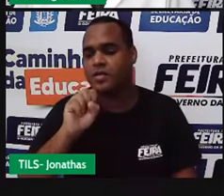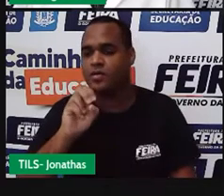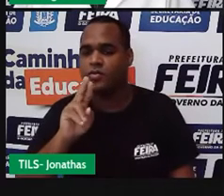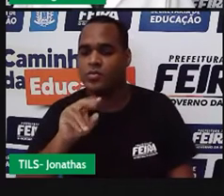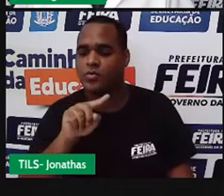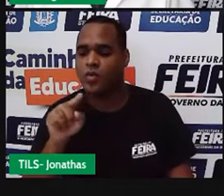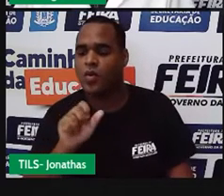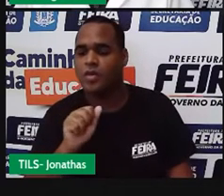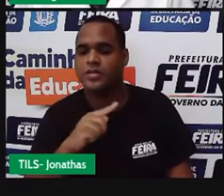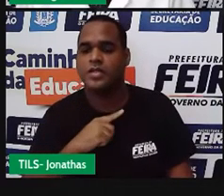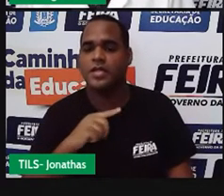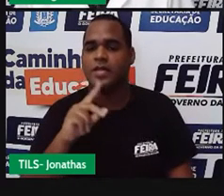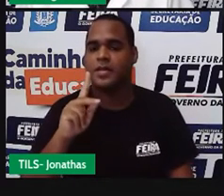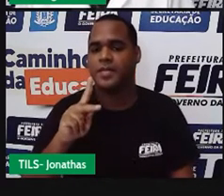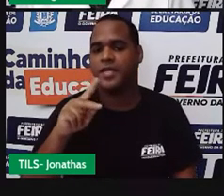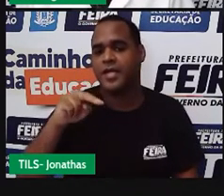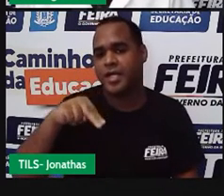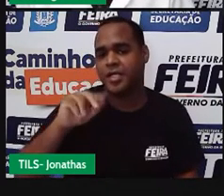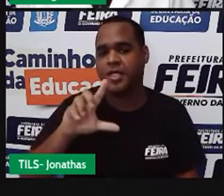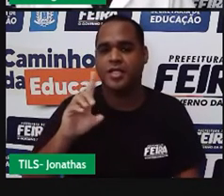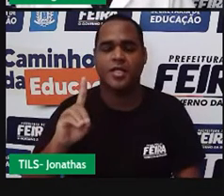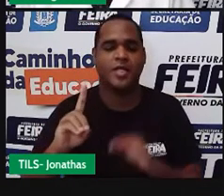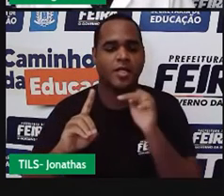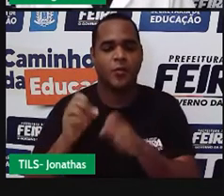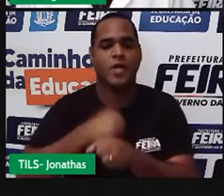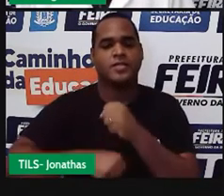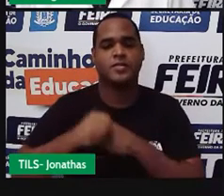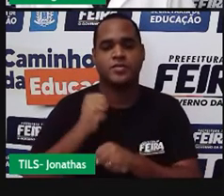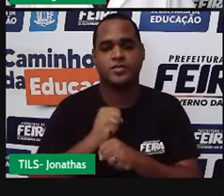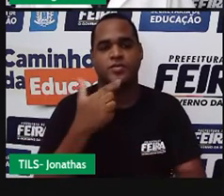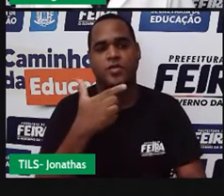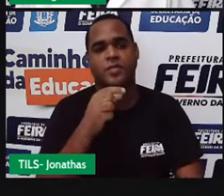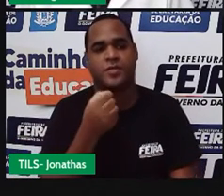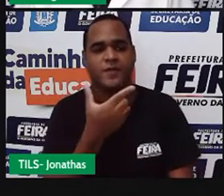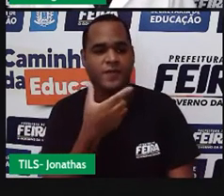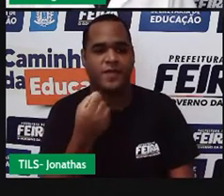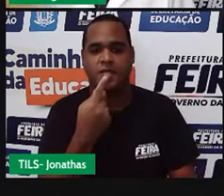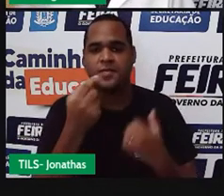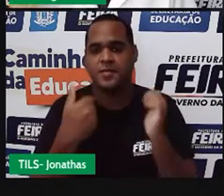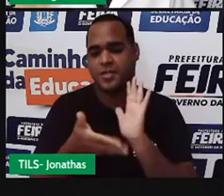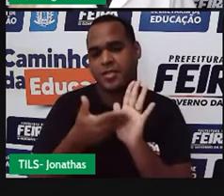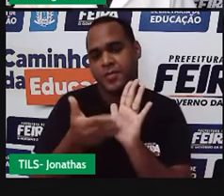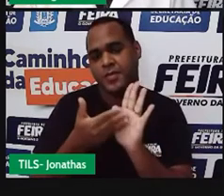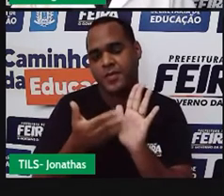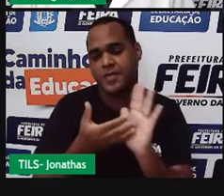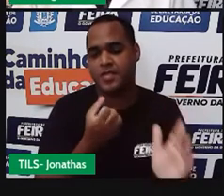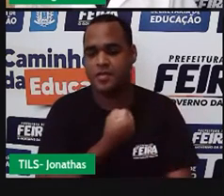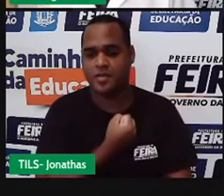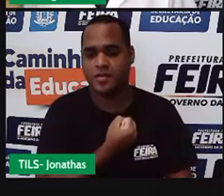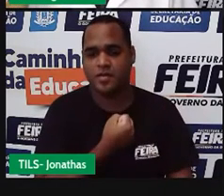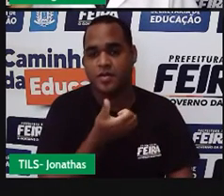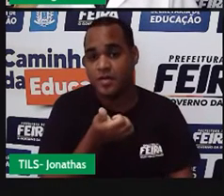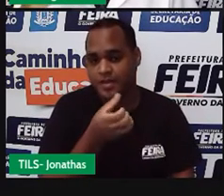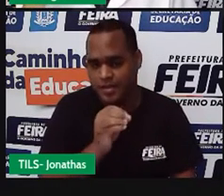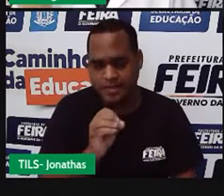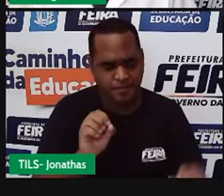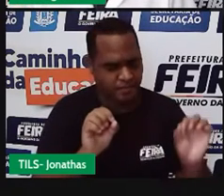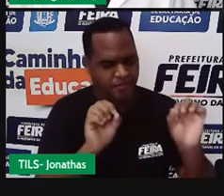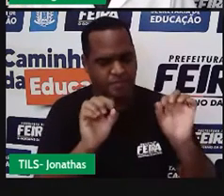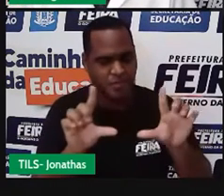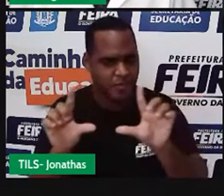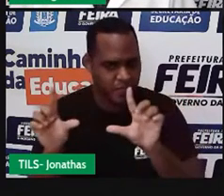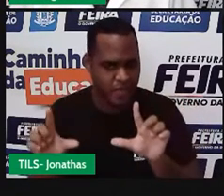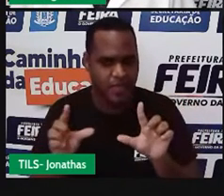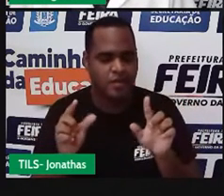Plano Nacional do Livro Didático do ano de 2020, na página 60, tá? E essa tirinha vai